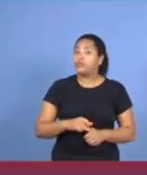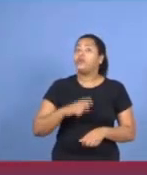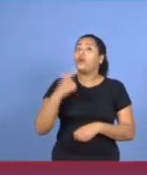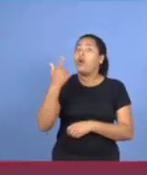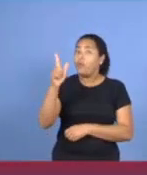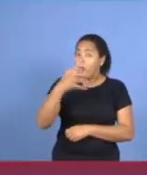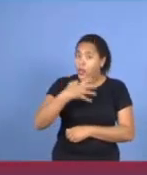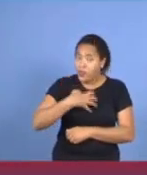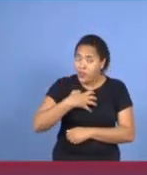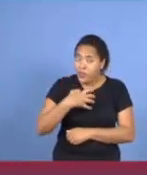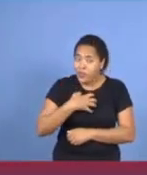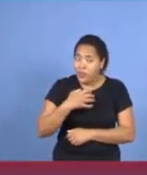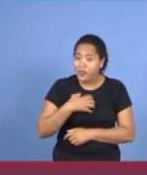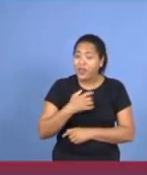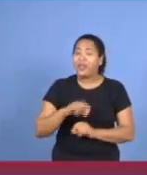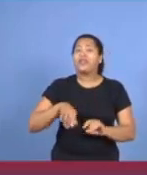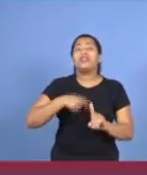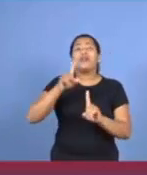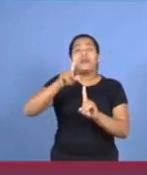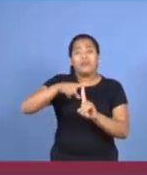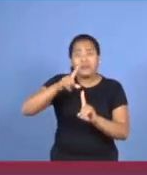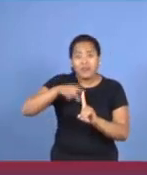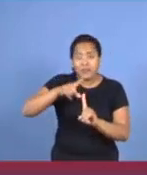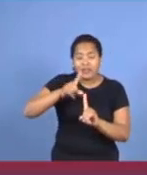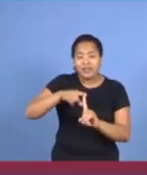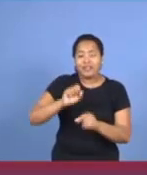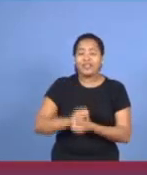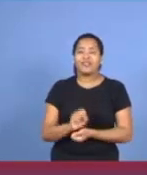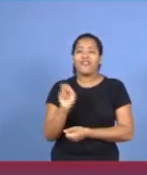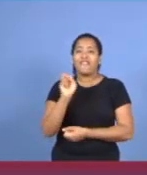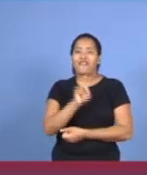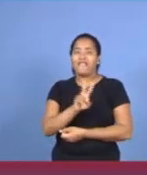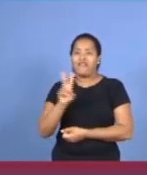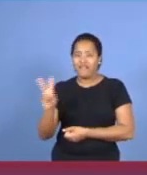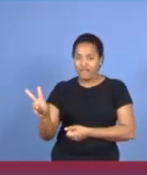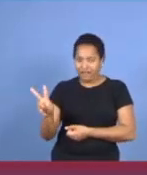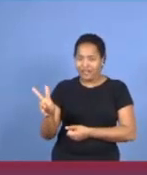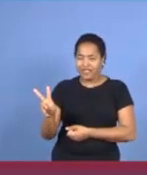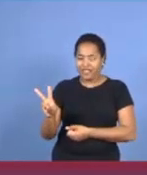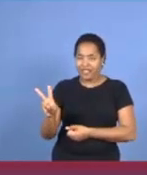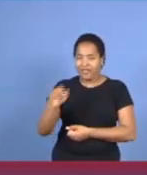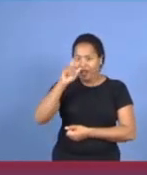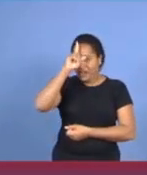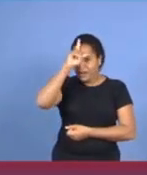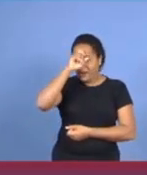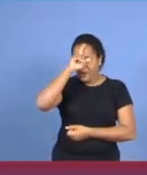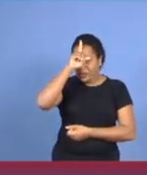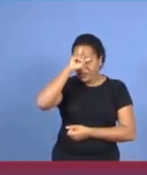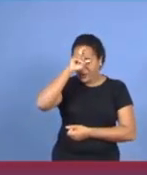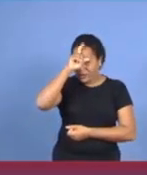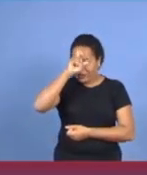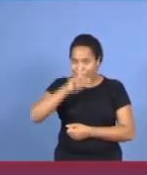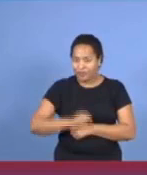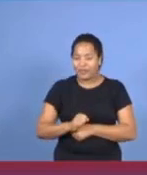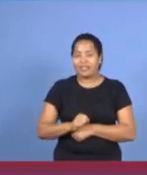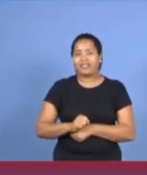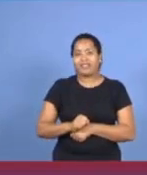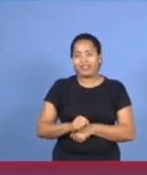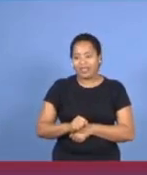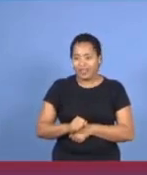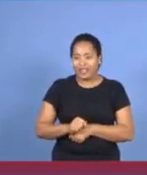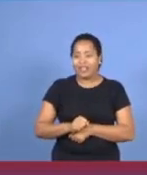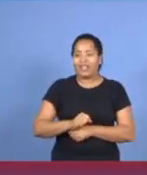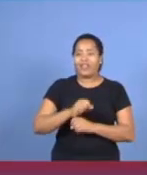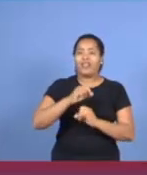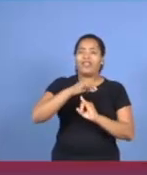Teixeira de Freitas, na Bahia, em Vila Velha, em Hospital, no bairro de Santa Inês, e também no bairro de